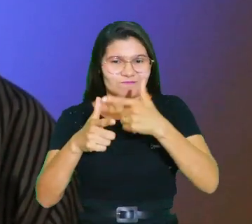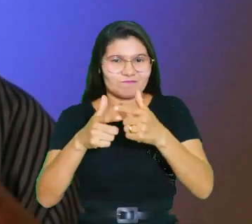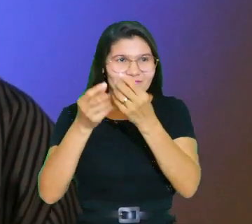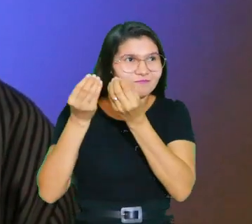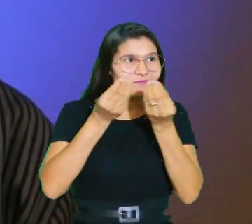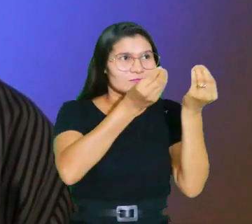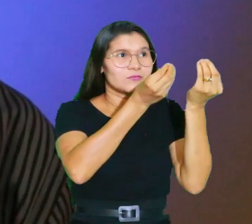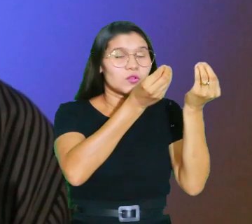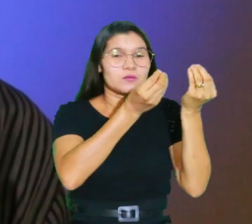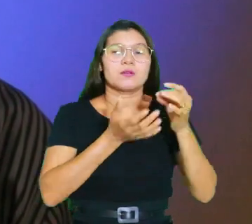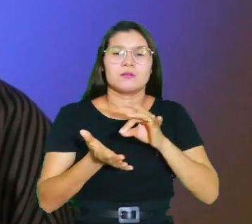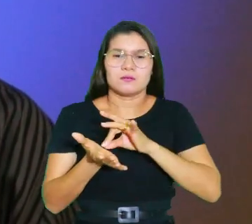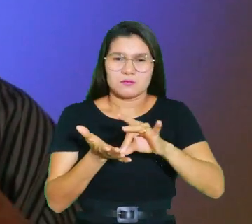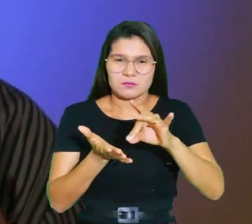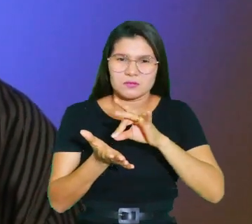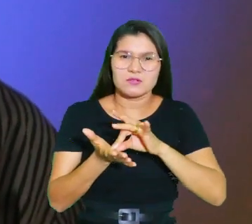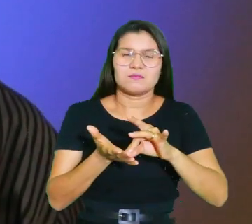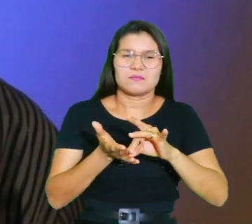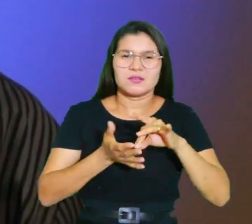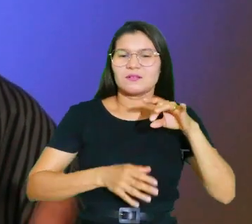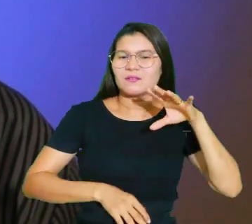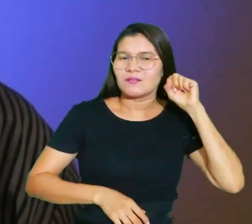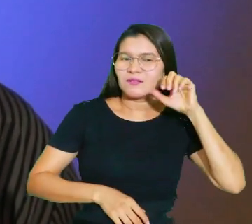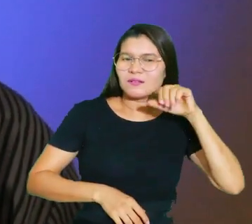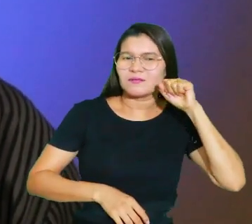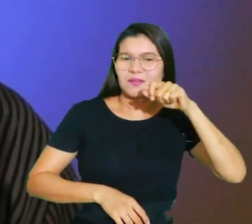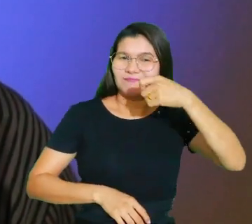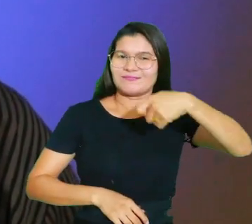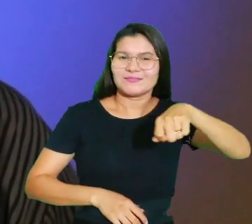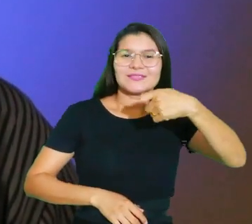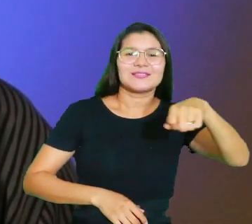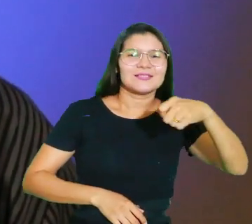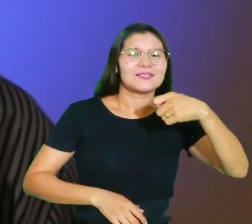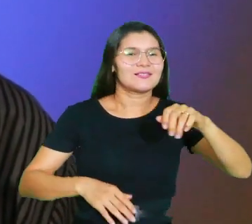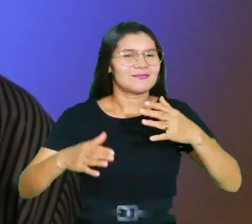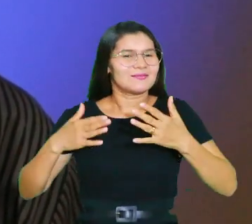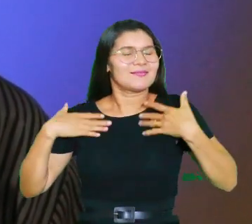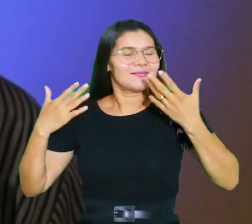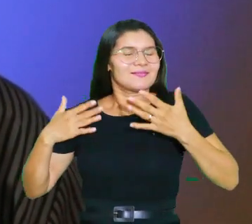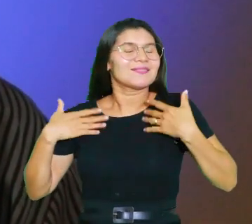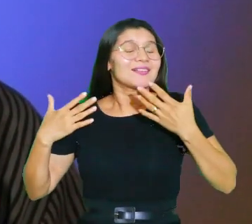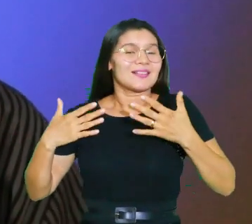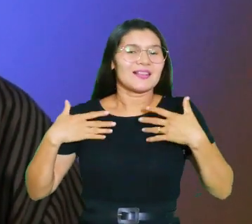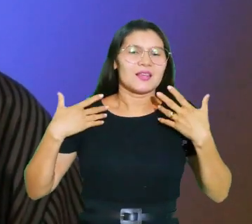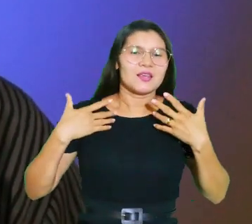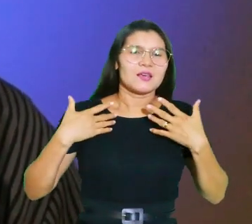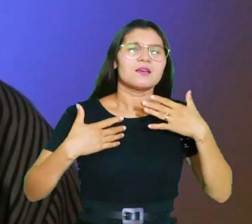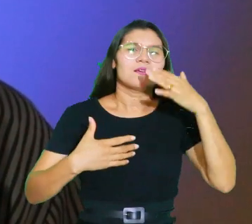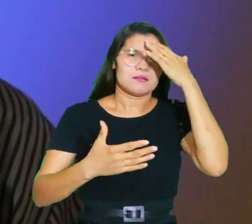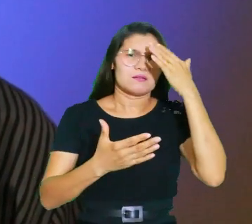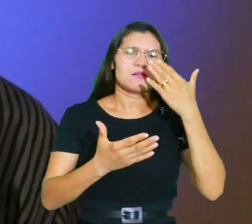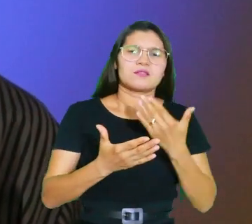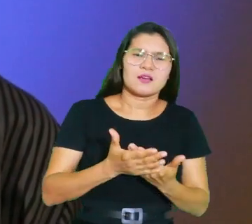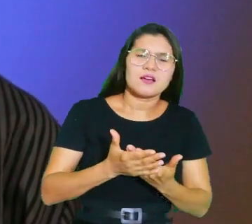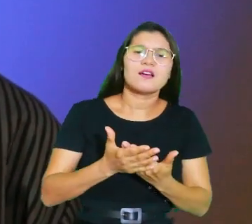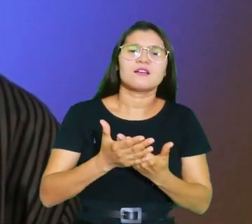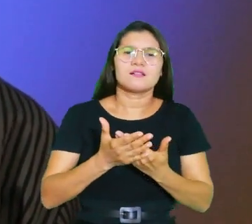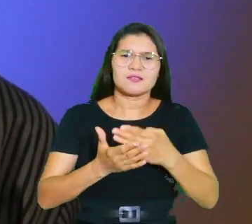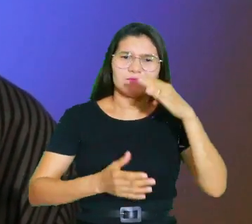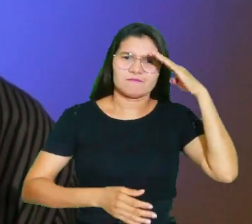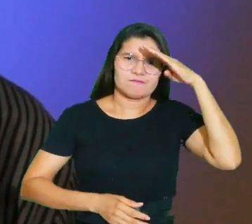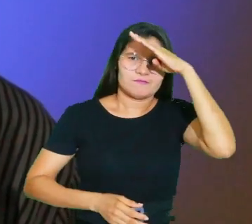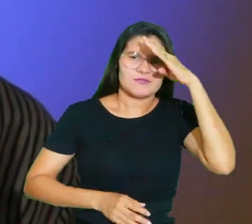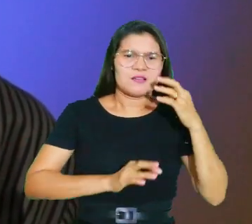Os invasores, ao ouvirem os sinos tocando alegremente, acreditaram que um exército